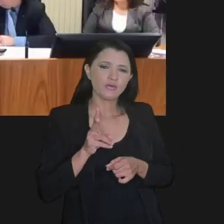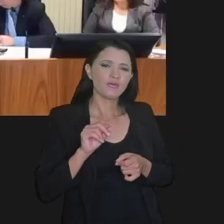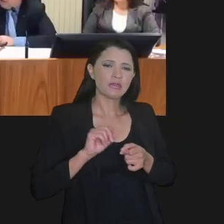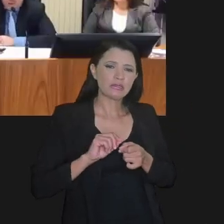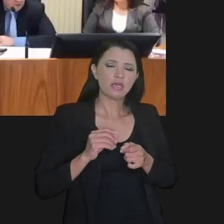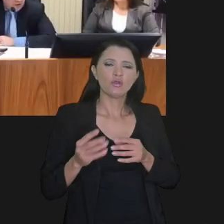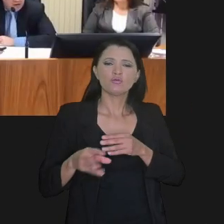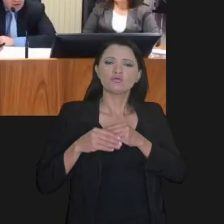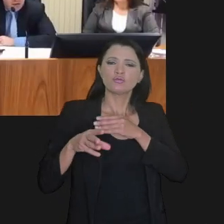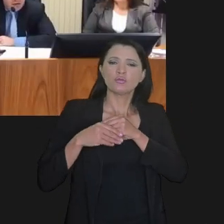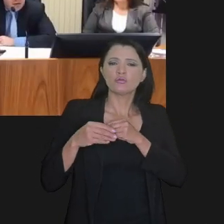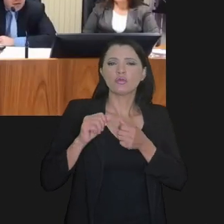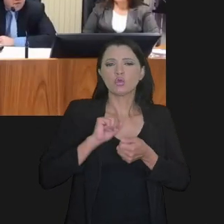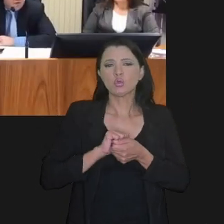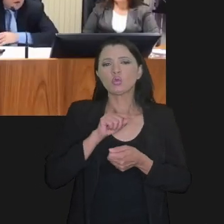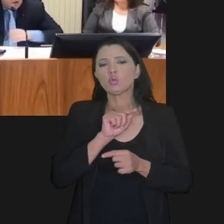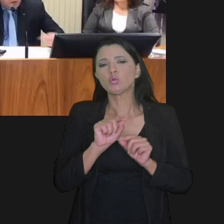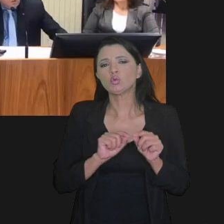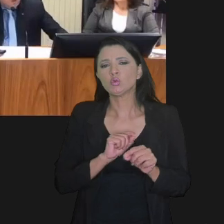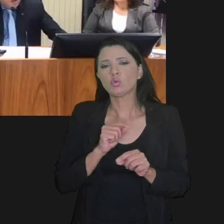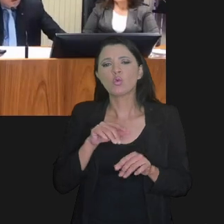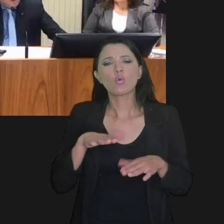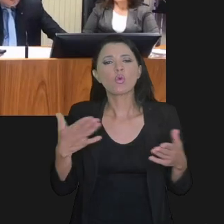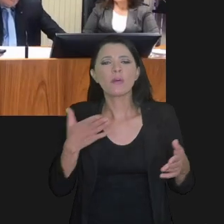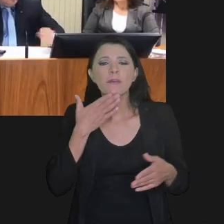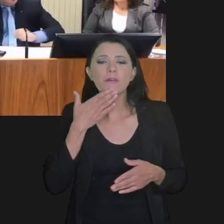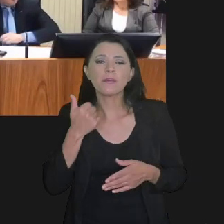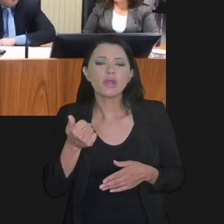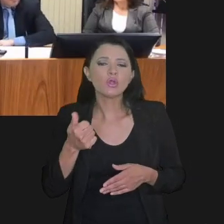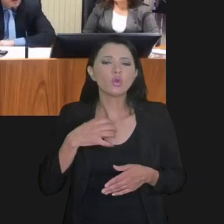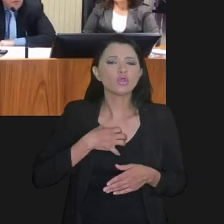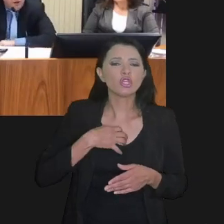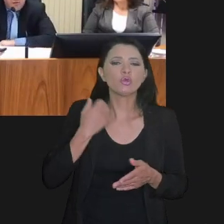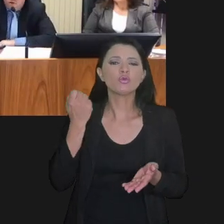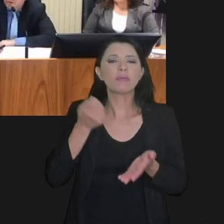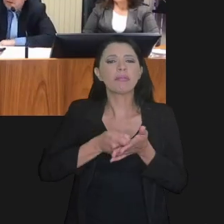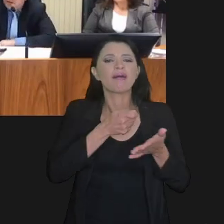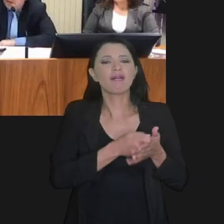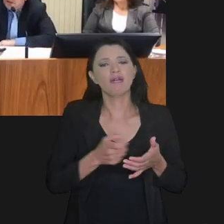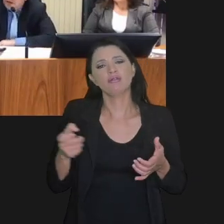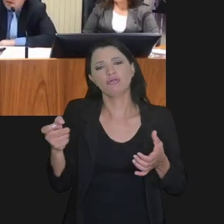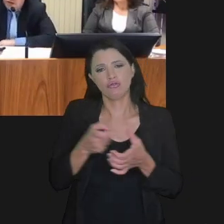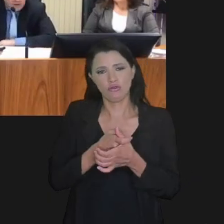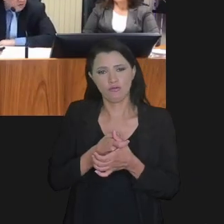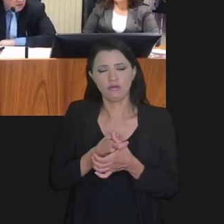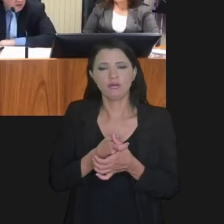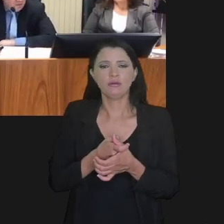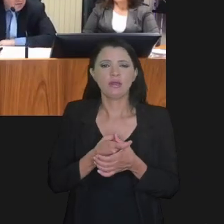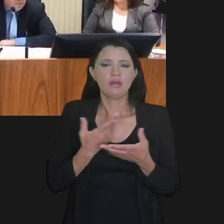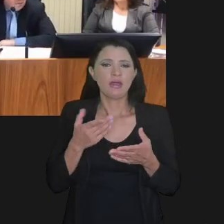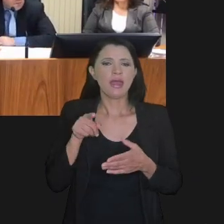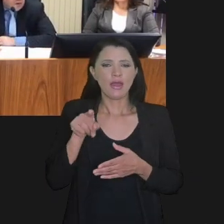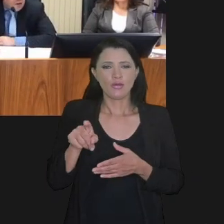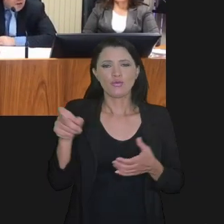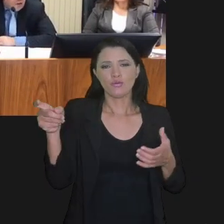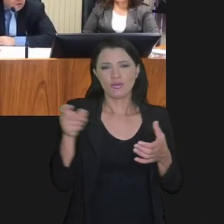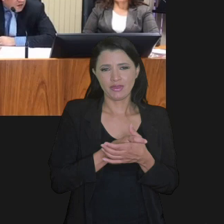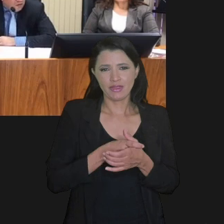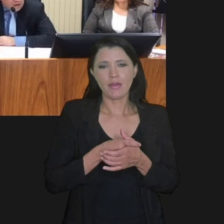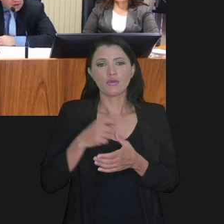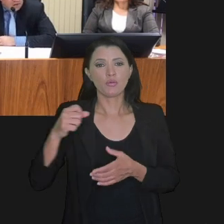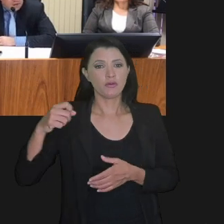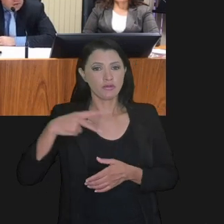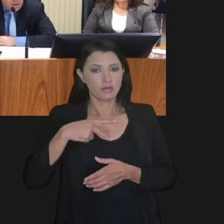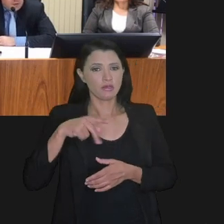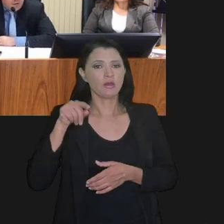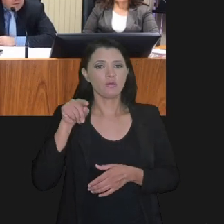você ia fazendo a composição com ele, qual seria a melhor forma dele quitar os débitos. No